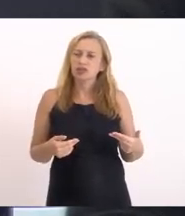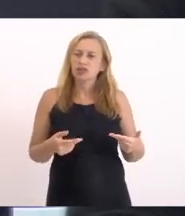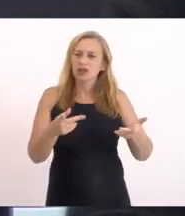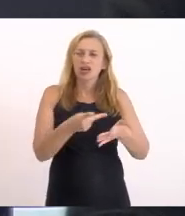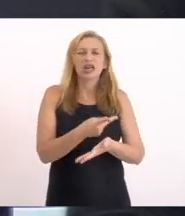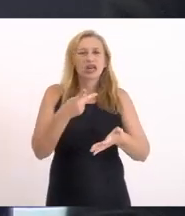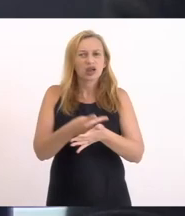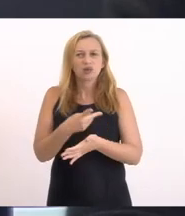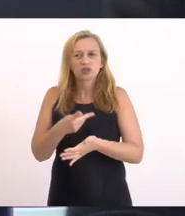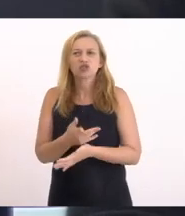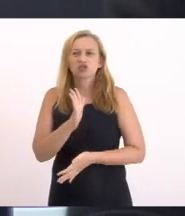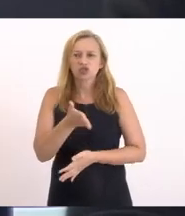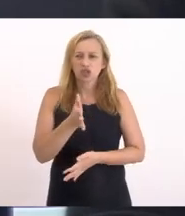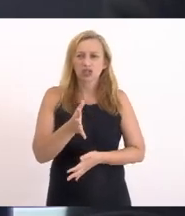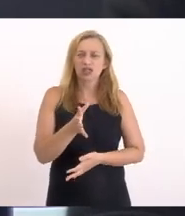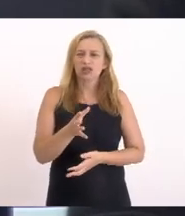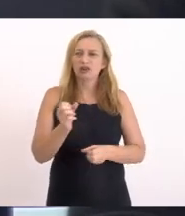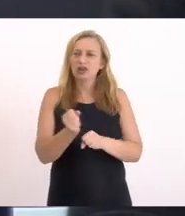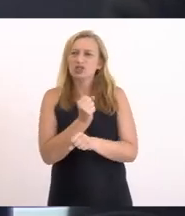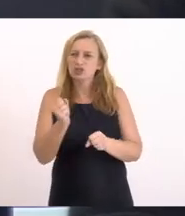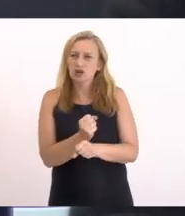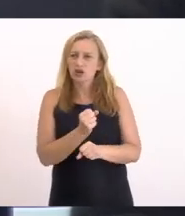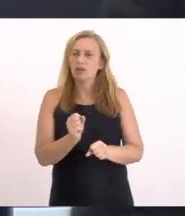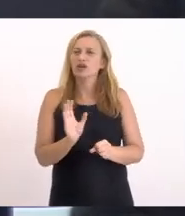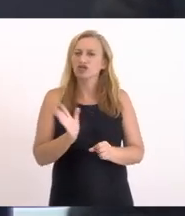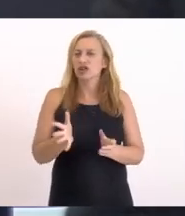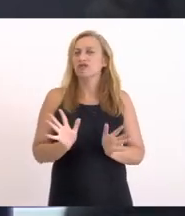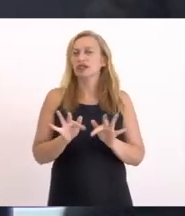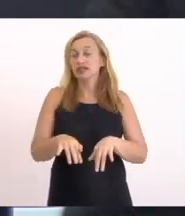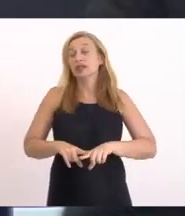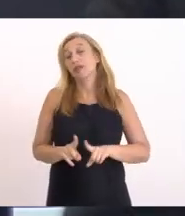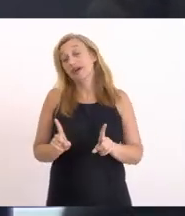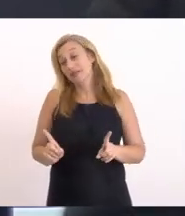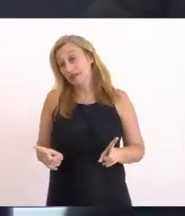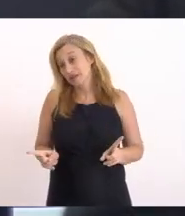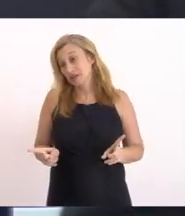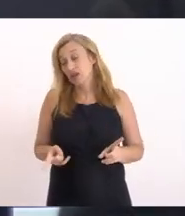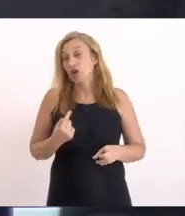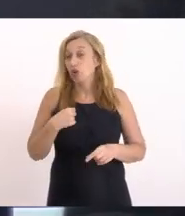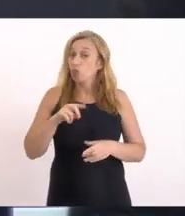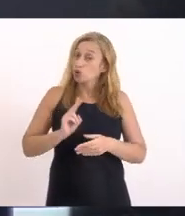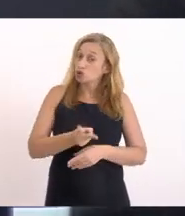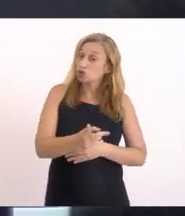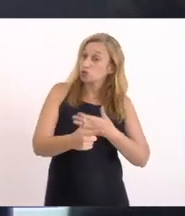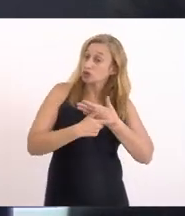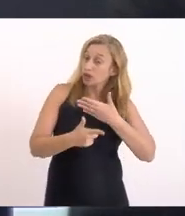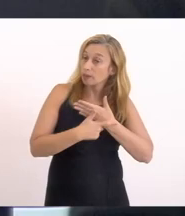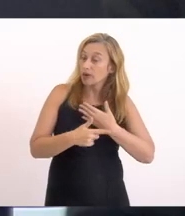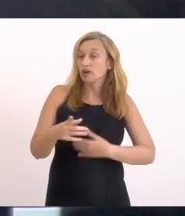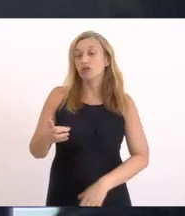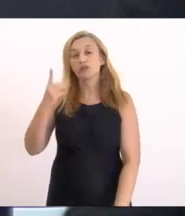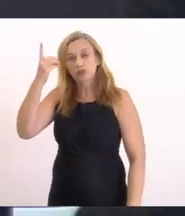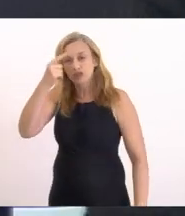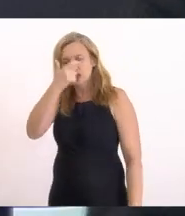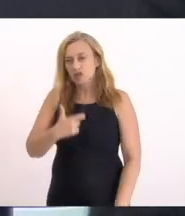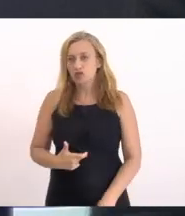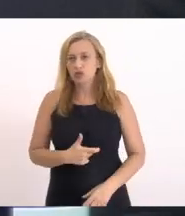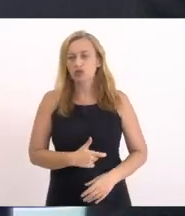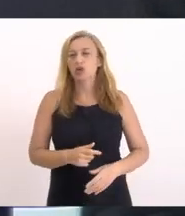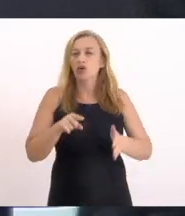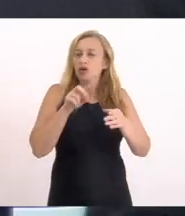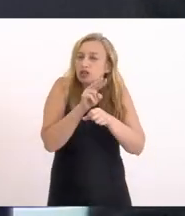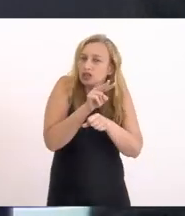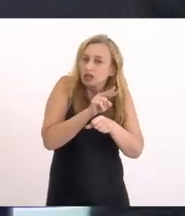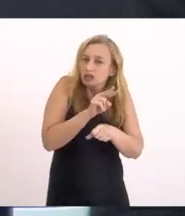A gente já teria Essas obras Eu acho que há muito tempo Já concluídas Mas Eu continuo no meu papel Que como parlamentar De